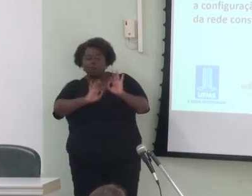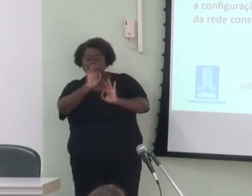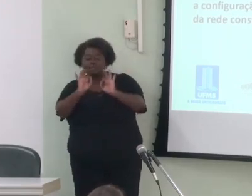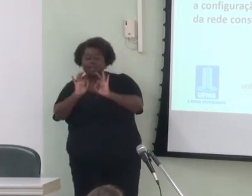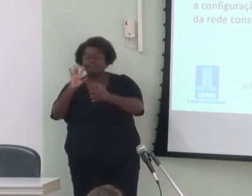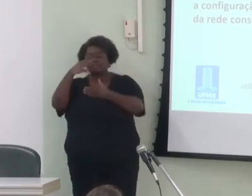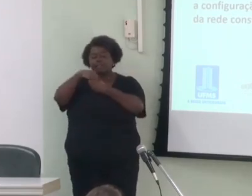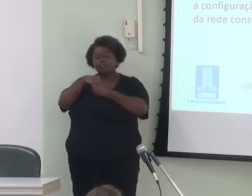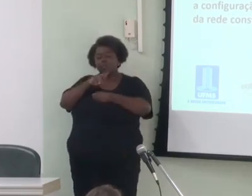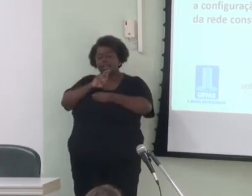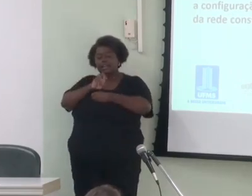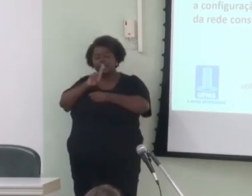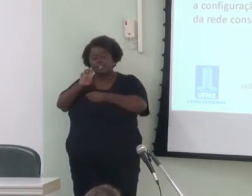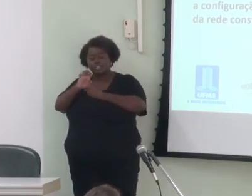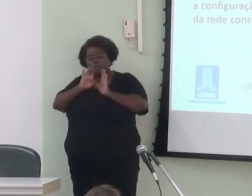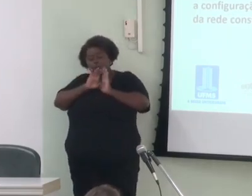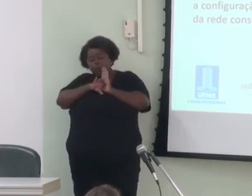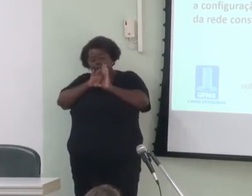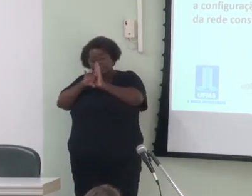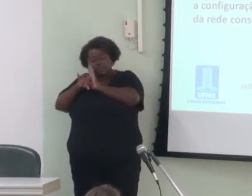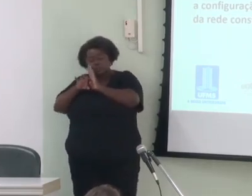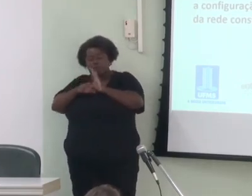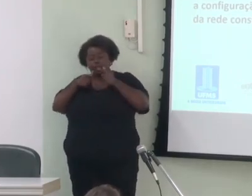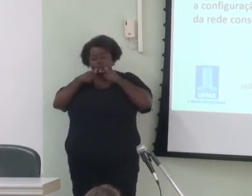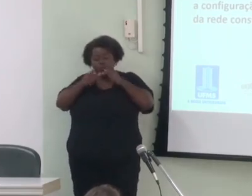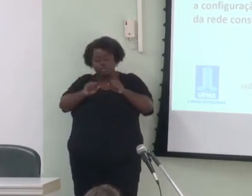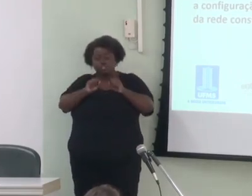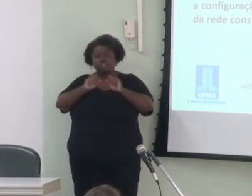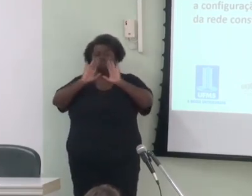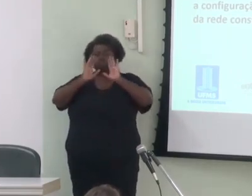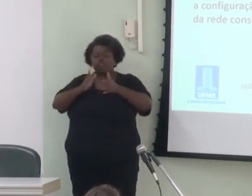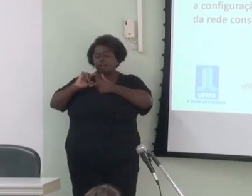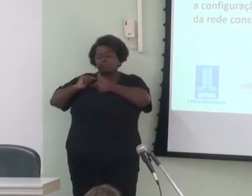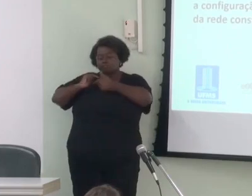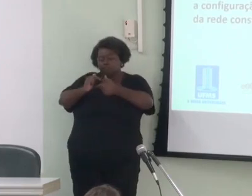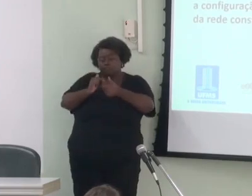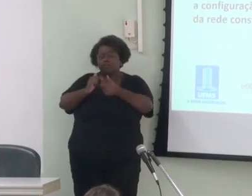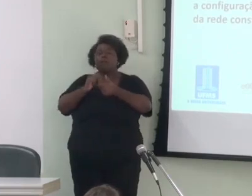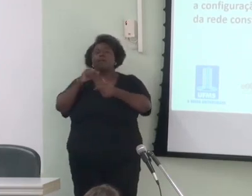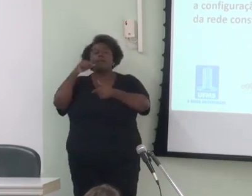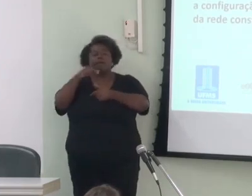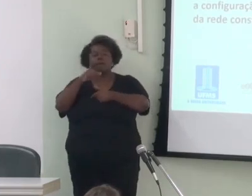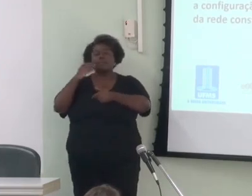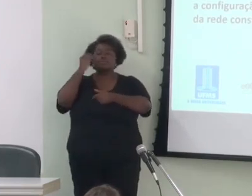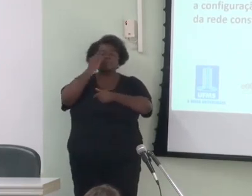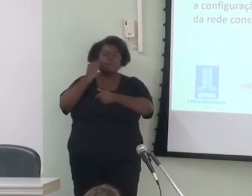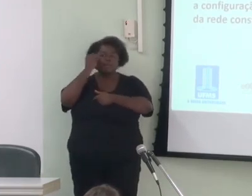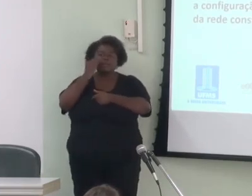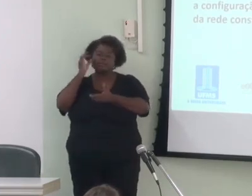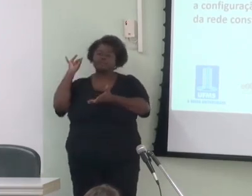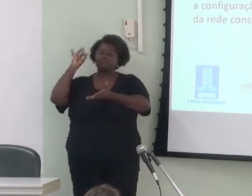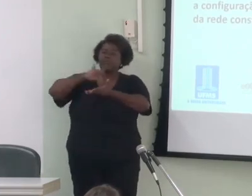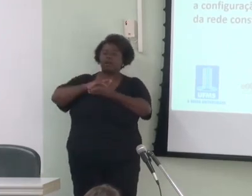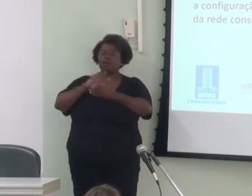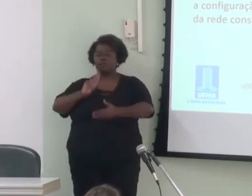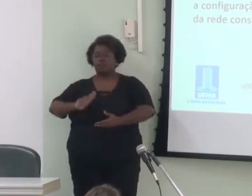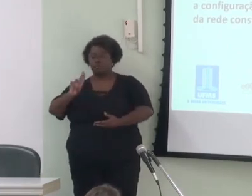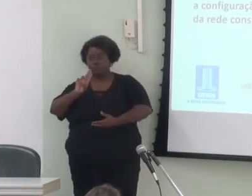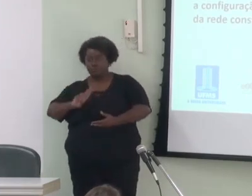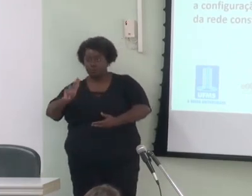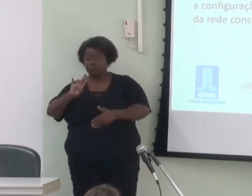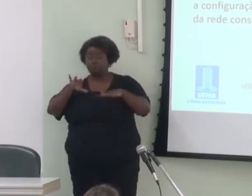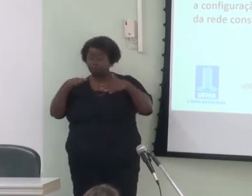conceitual de unidades linguísticas convencionais generalizadas a partir de experiências reais de uso Nesse